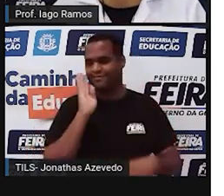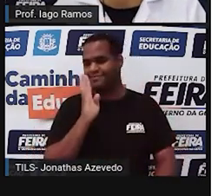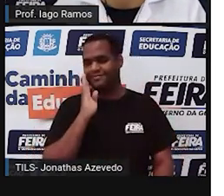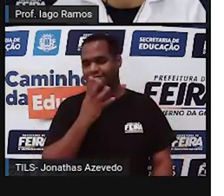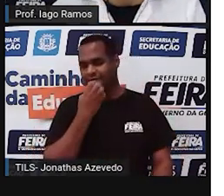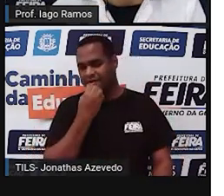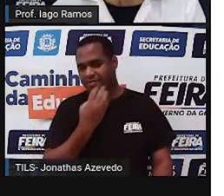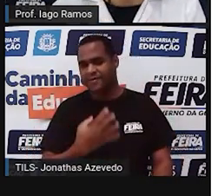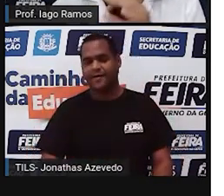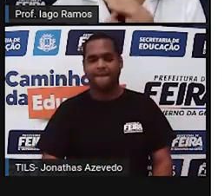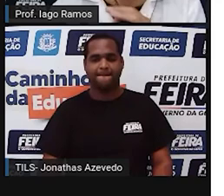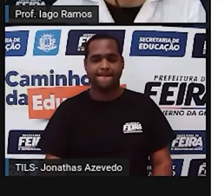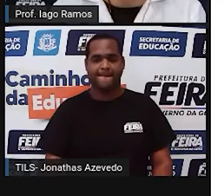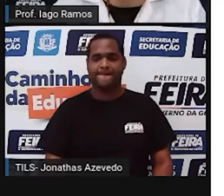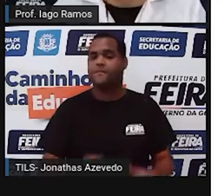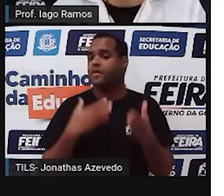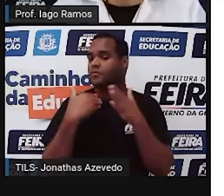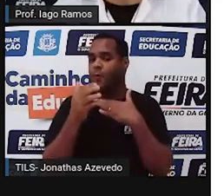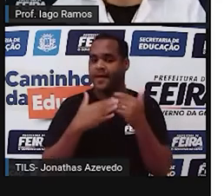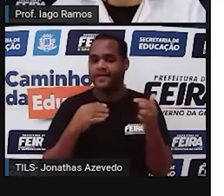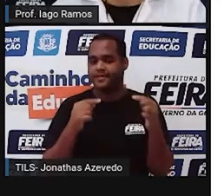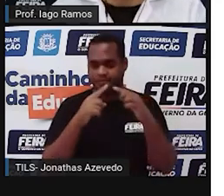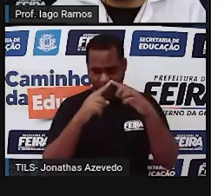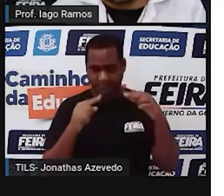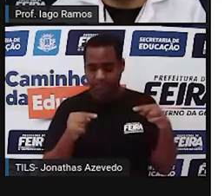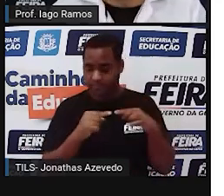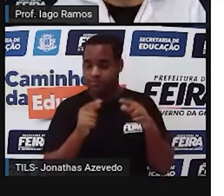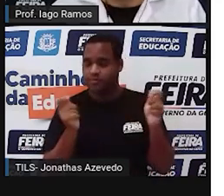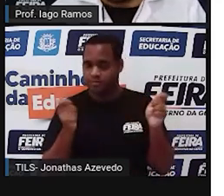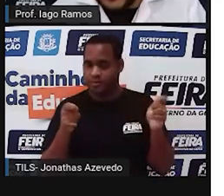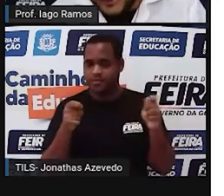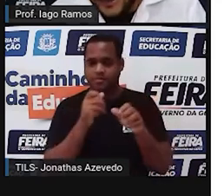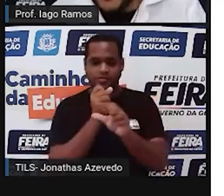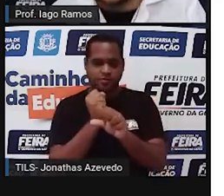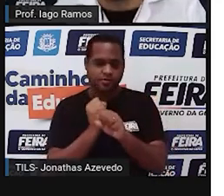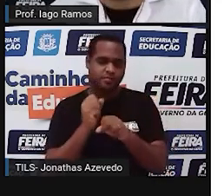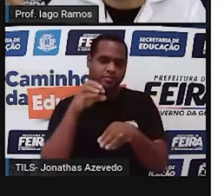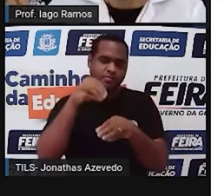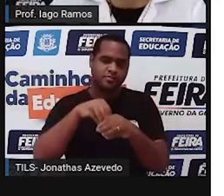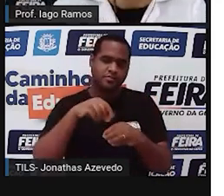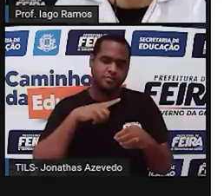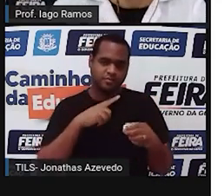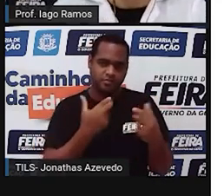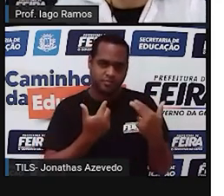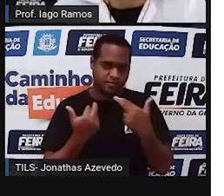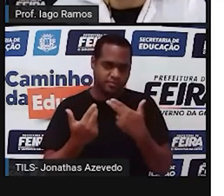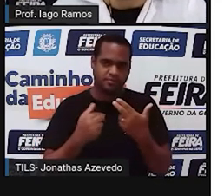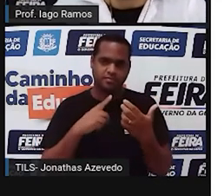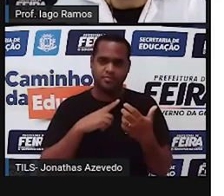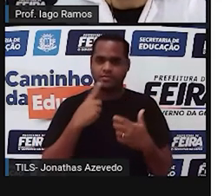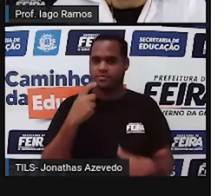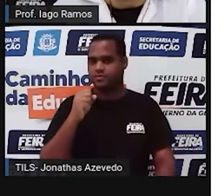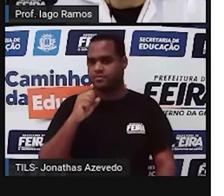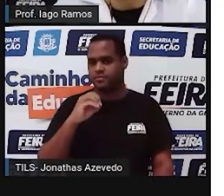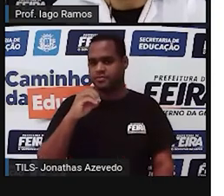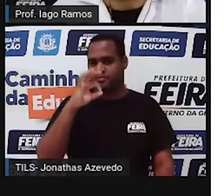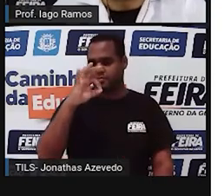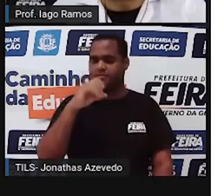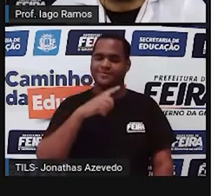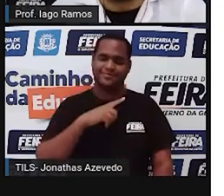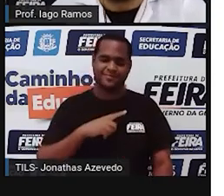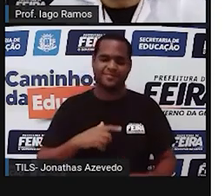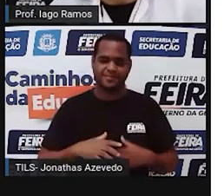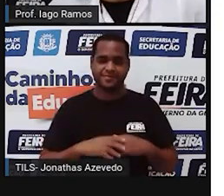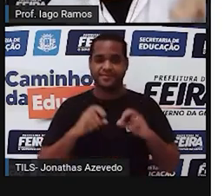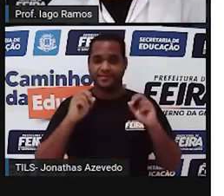Está vendo aí? Em qualquer triângulo, a soma dos ângulos internos é sempre 180 graus. Beleza?